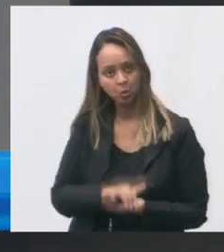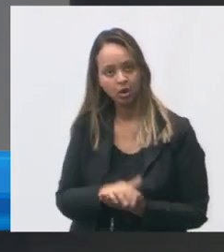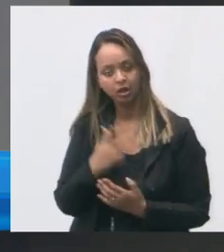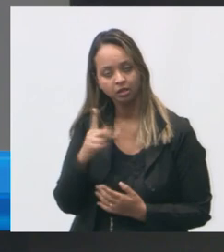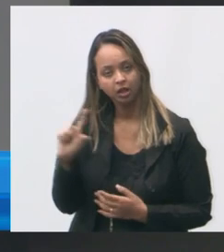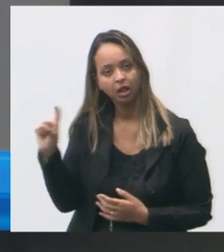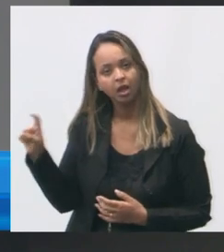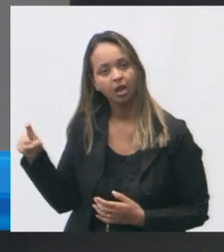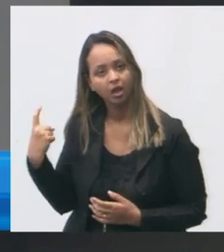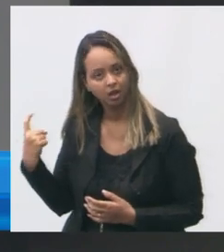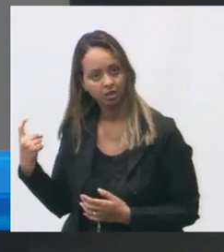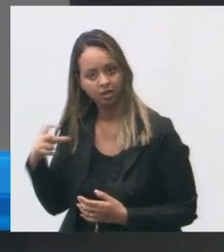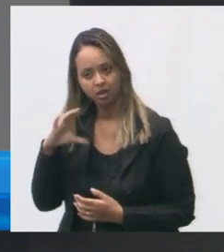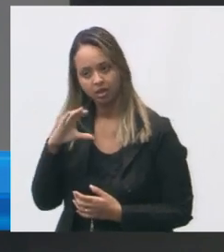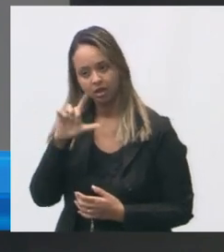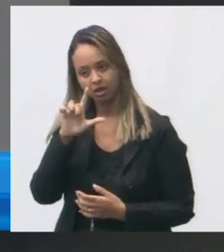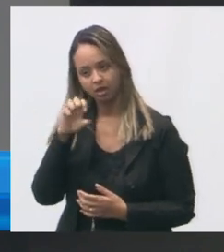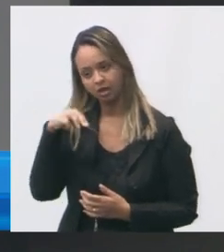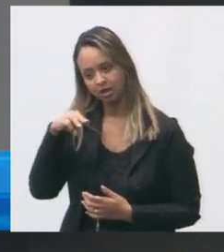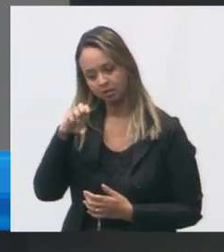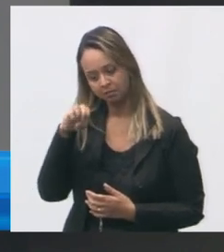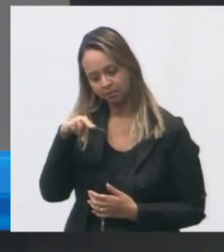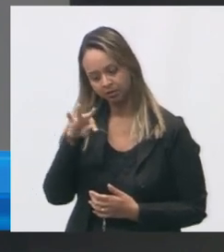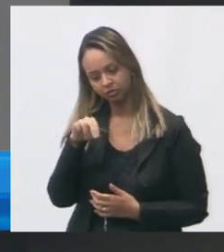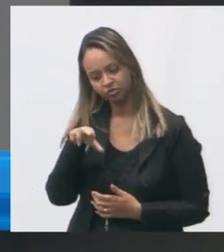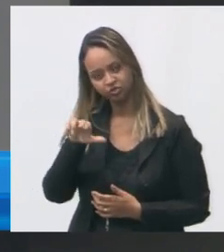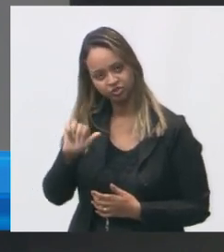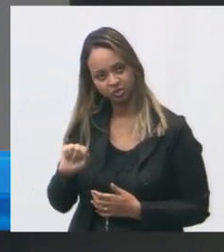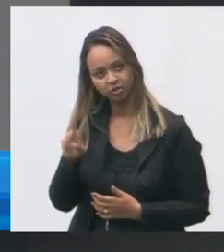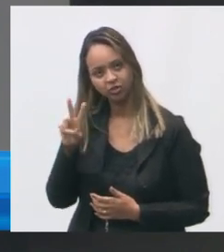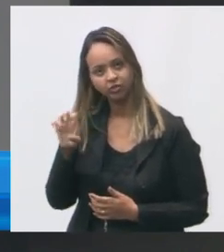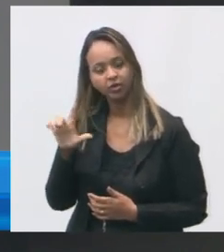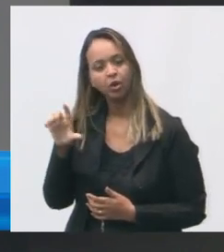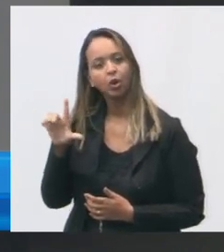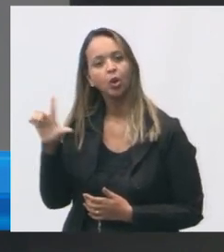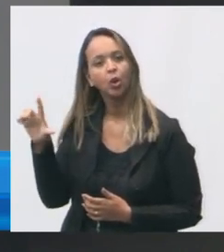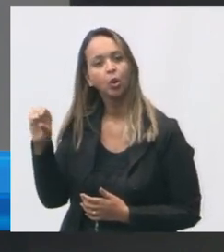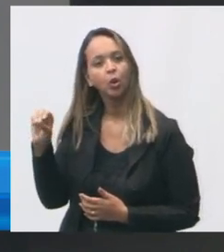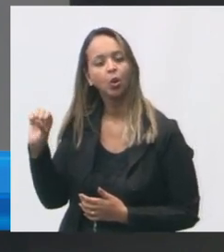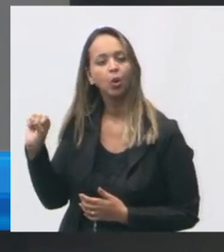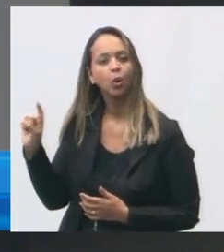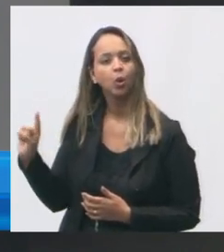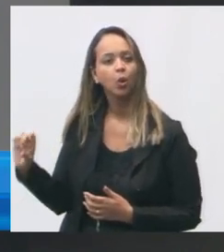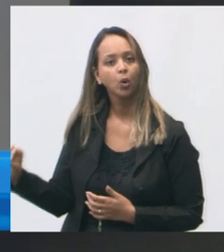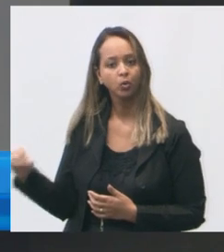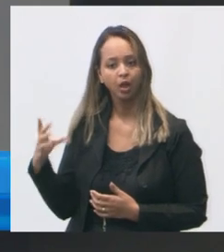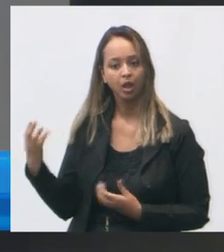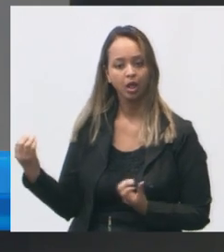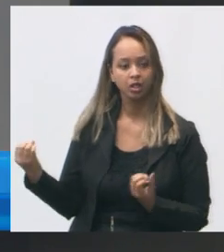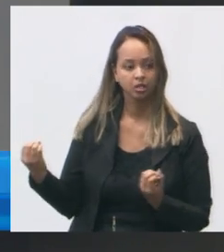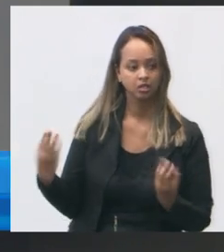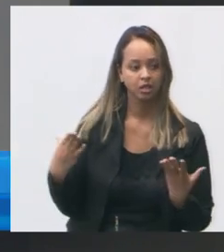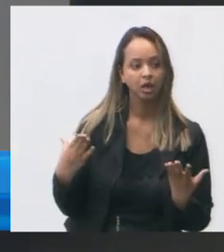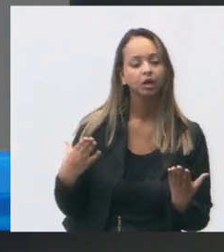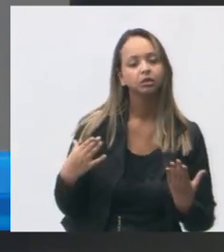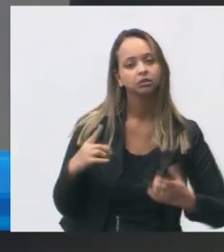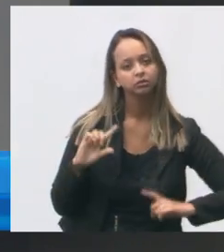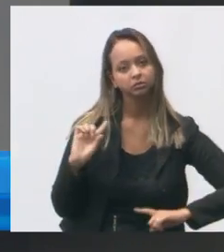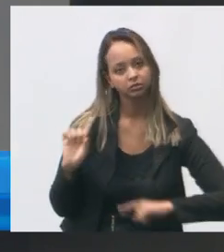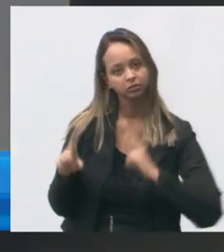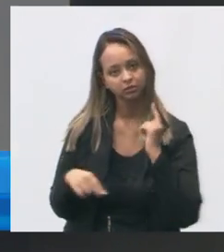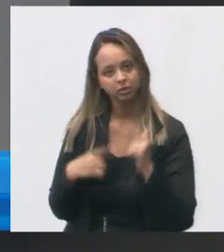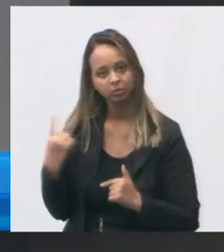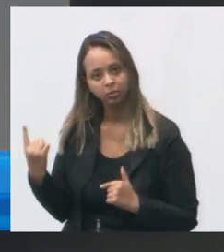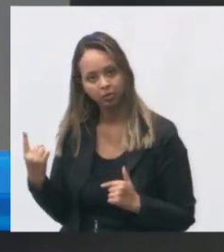dama Clementina Veloso e ela que fez o trabalho lá para fazer a doação para a comunidade que depois